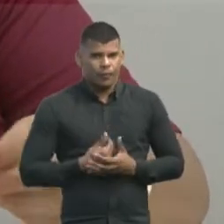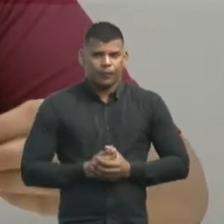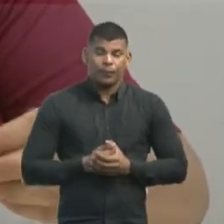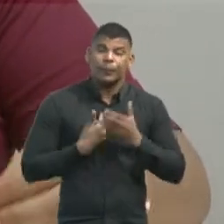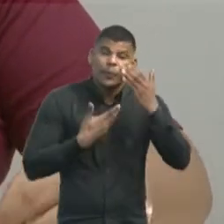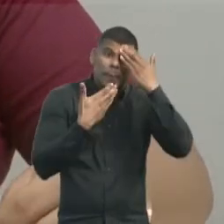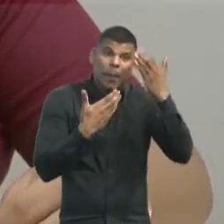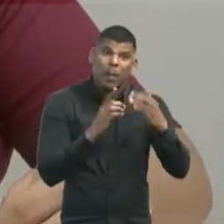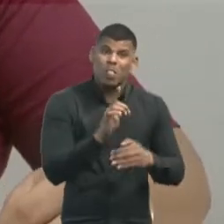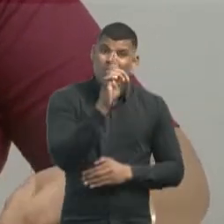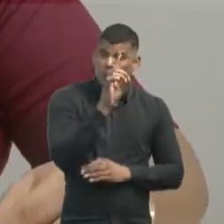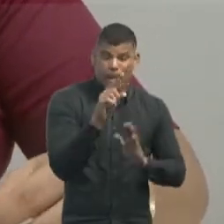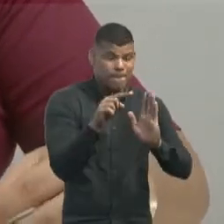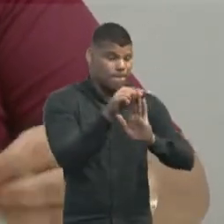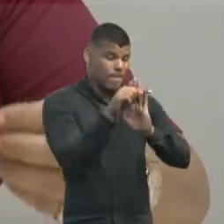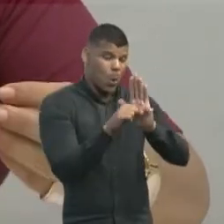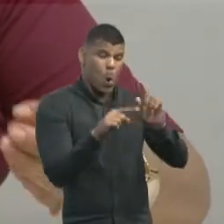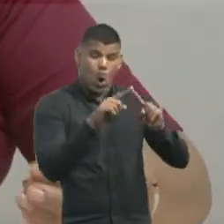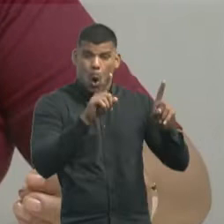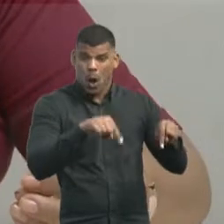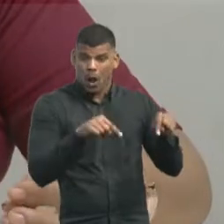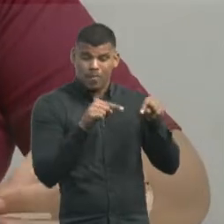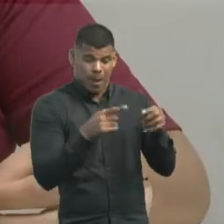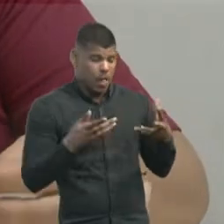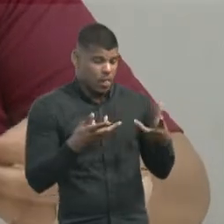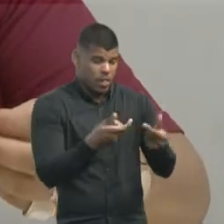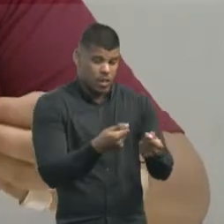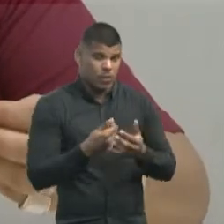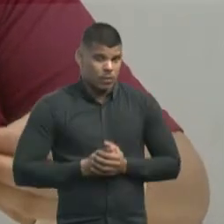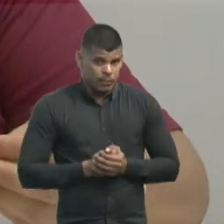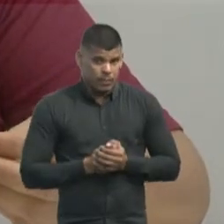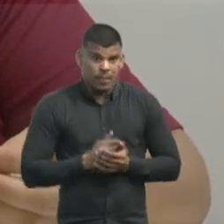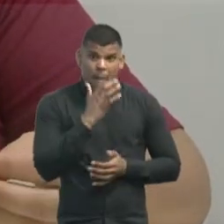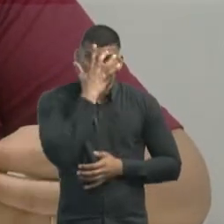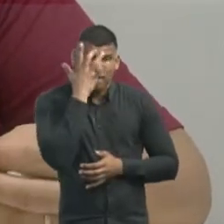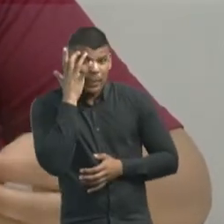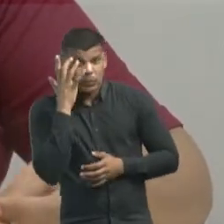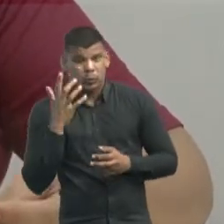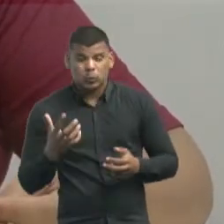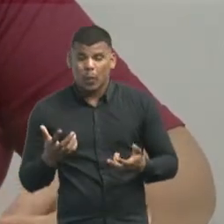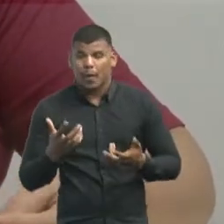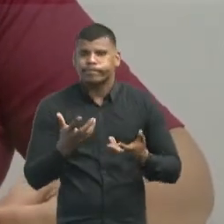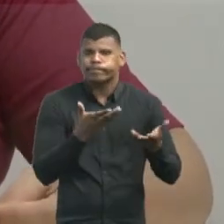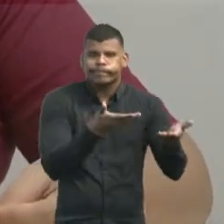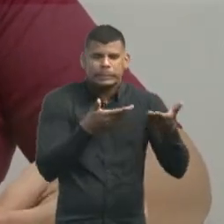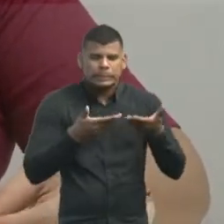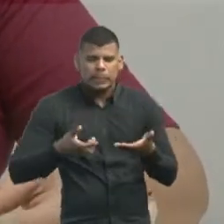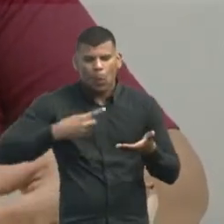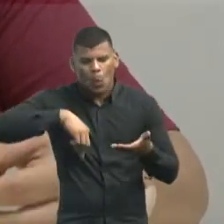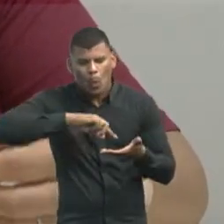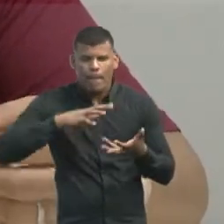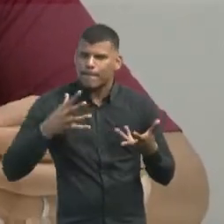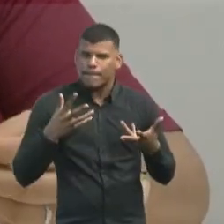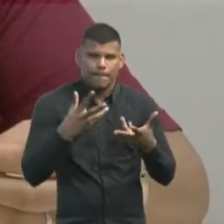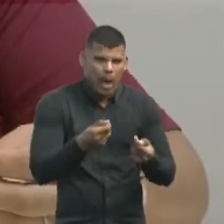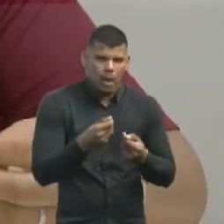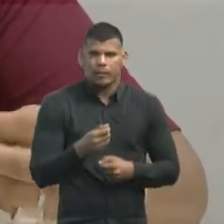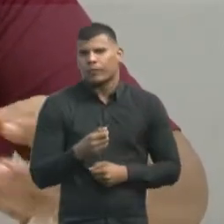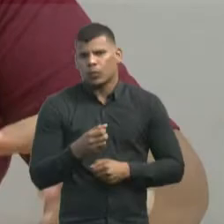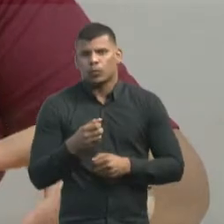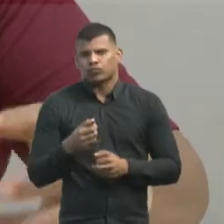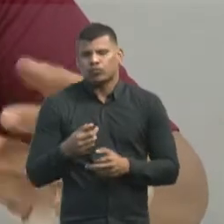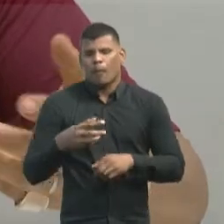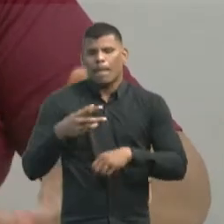porque o programa é lindo, é o acolhimento, a maneira como os mediadores fazem esse trabalho, é um trabalho